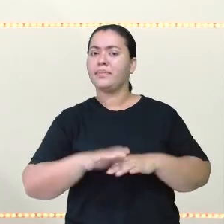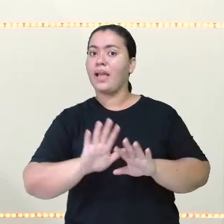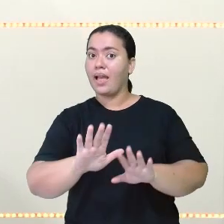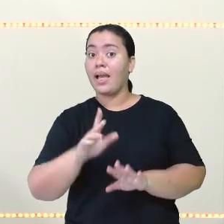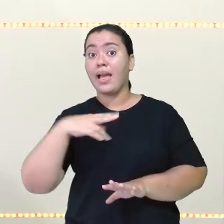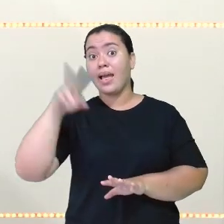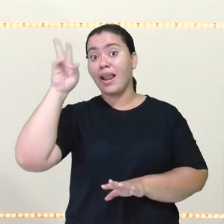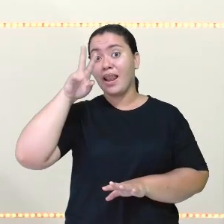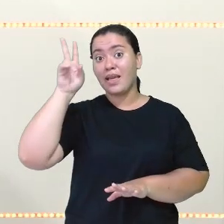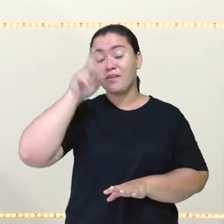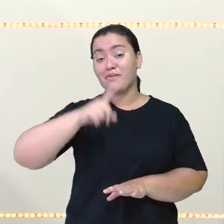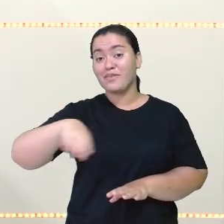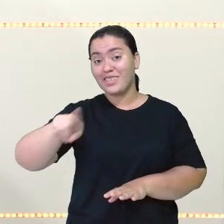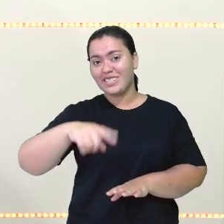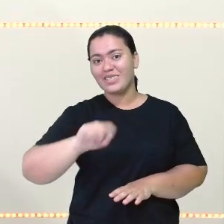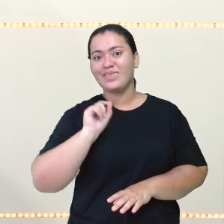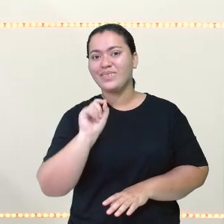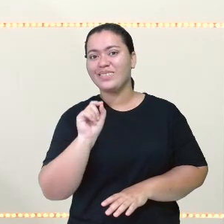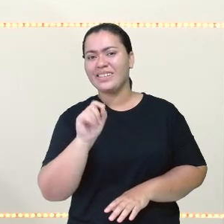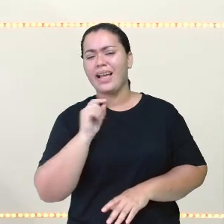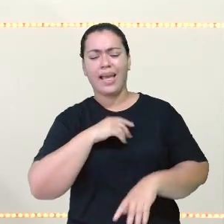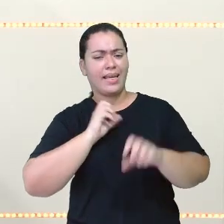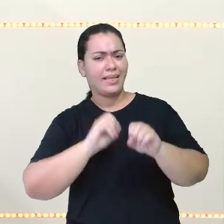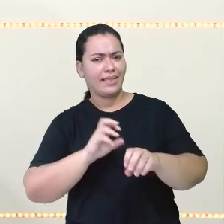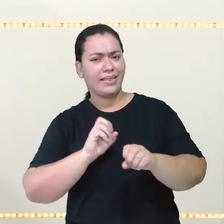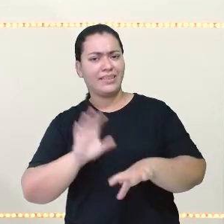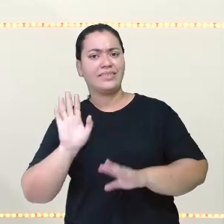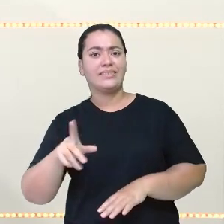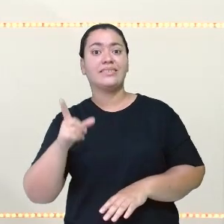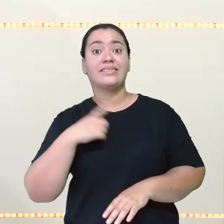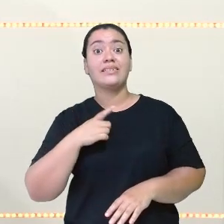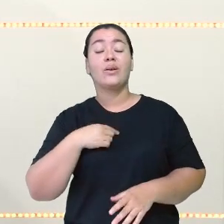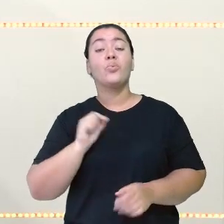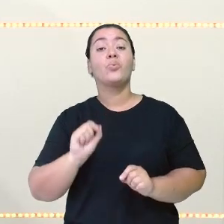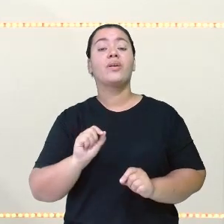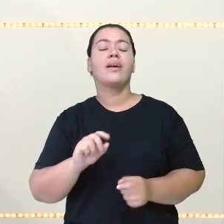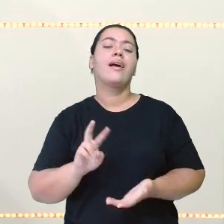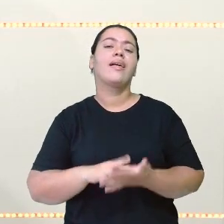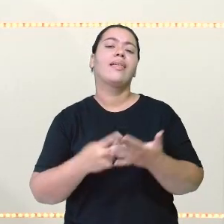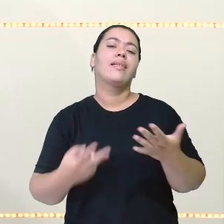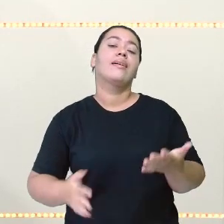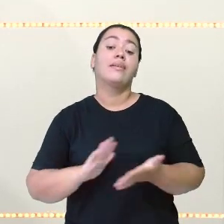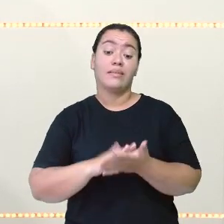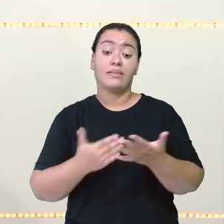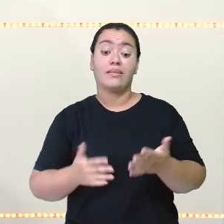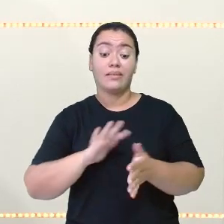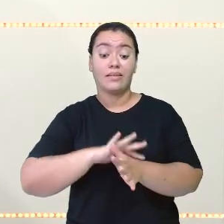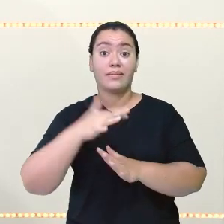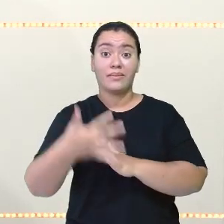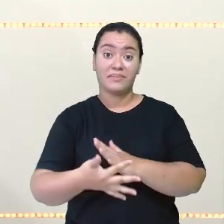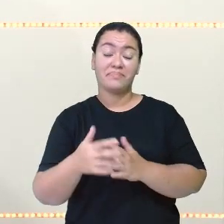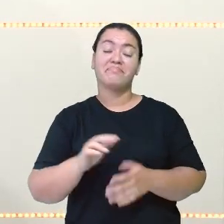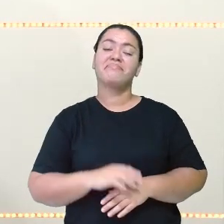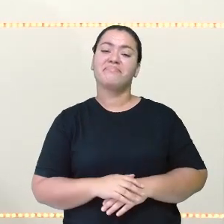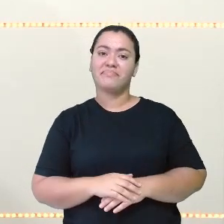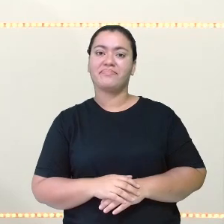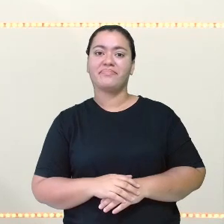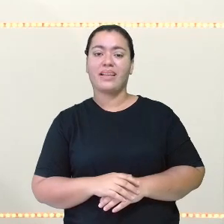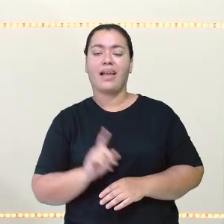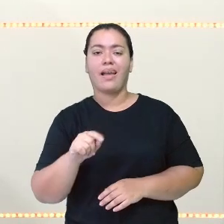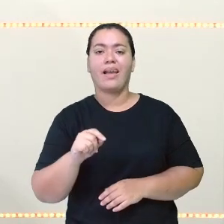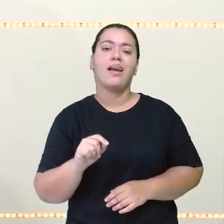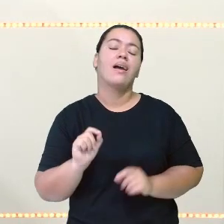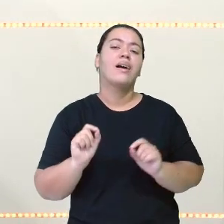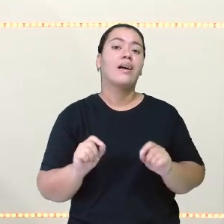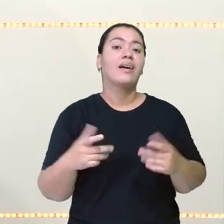lembrar a vocês que a nossa aula está sendo traduzida para língua brasileira de sinais e aí